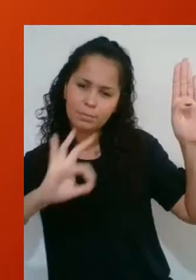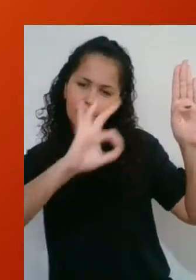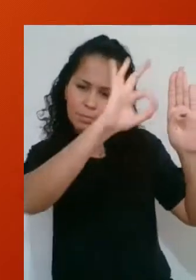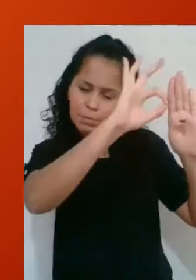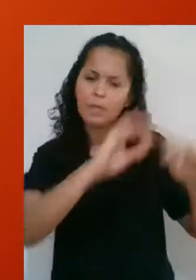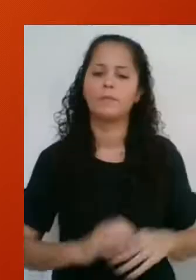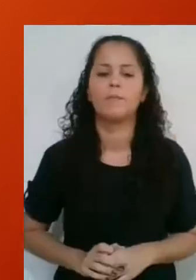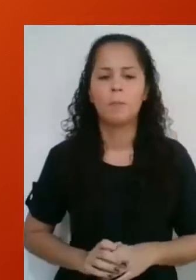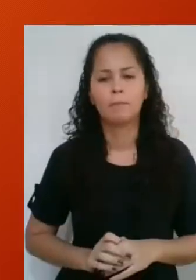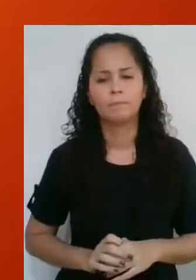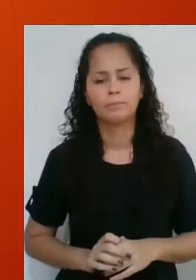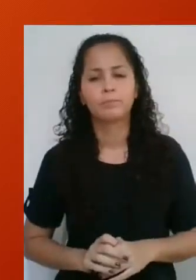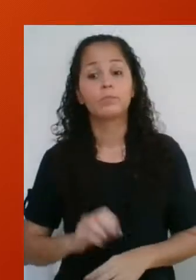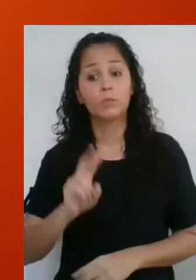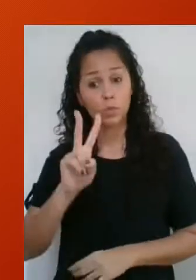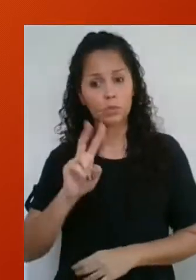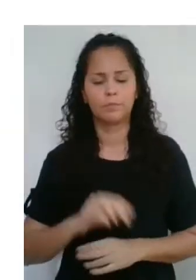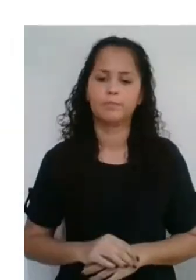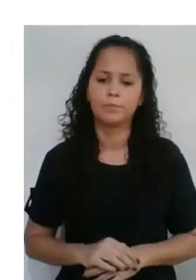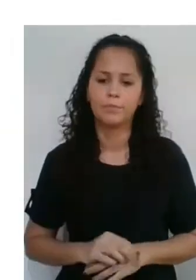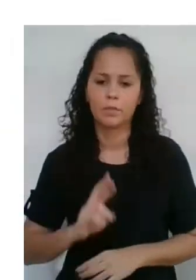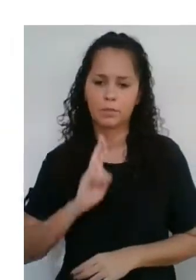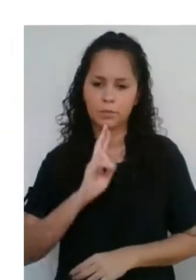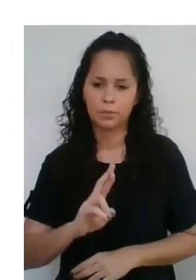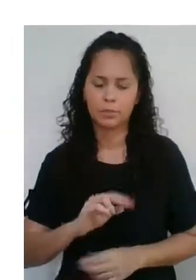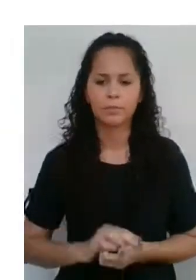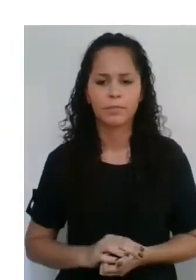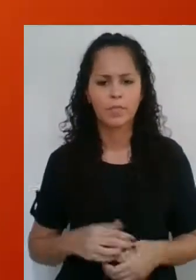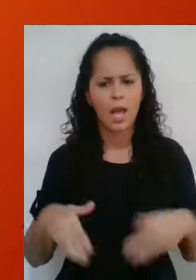metros de comprimento e forma 60 graus, é 2.